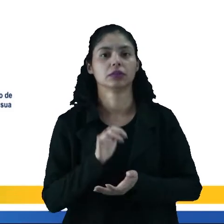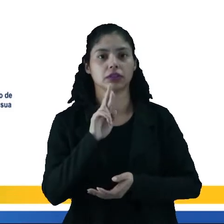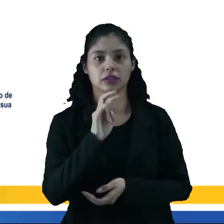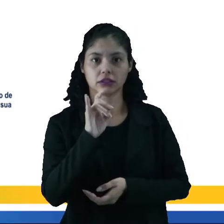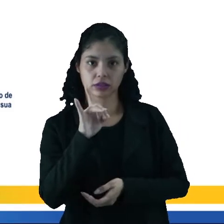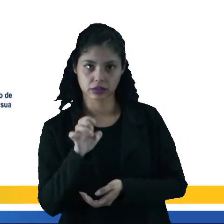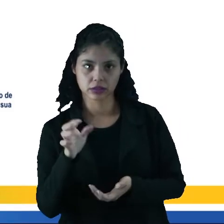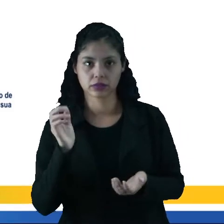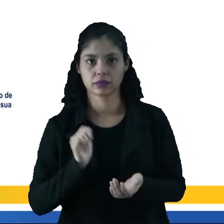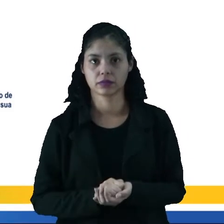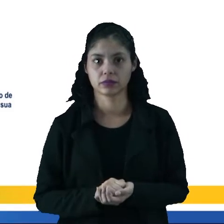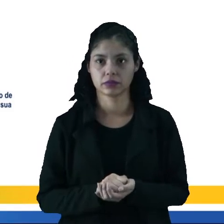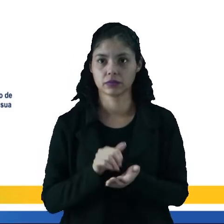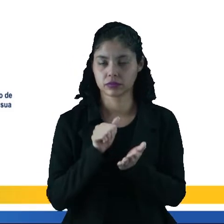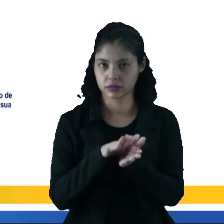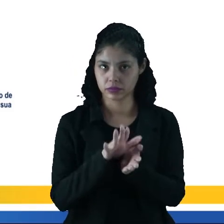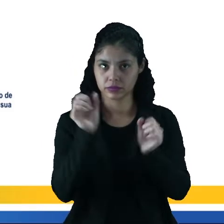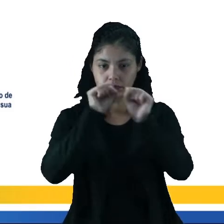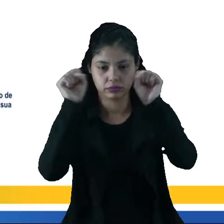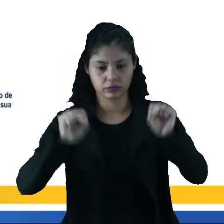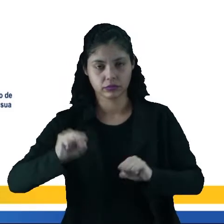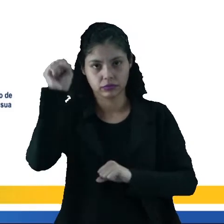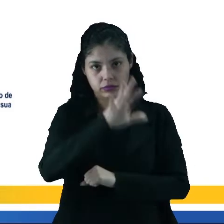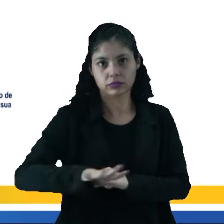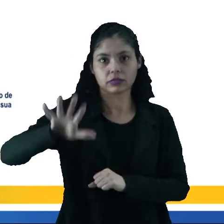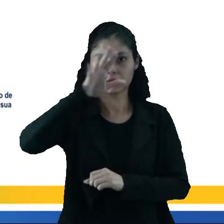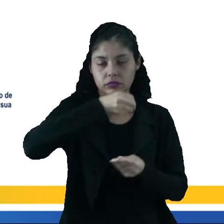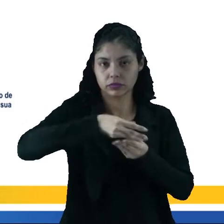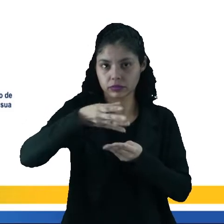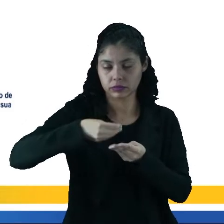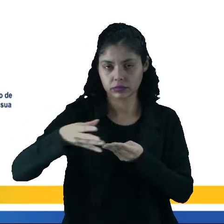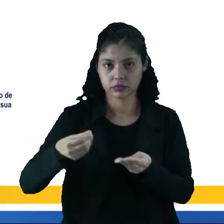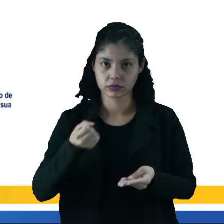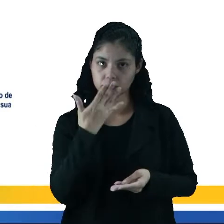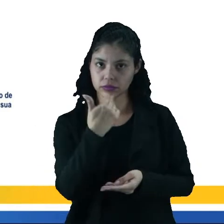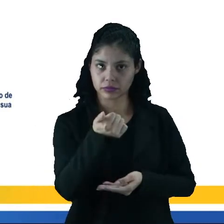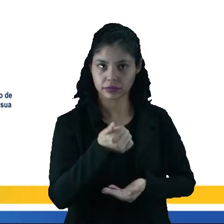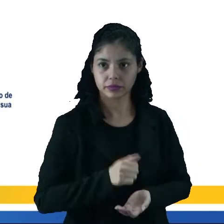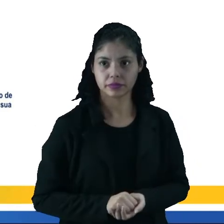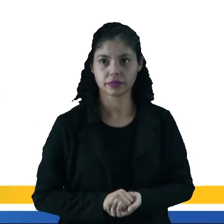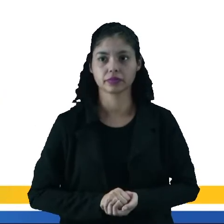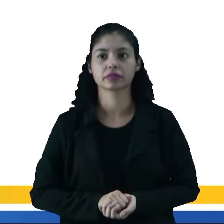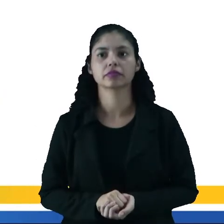a rede. O excedente vai para o sistema nacional de distribuição. Muito bem.